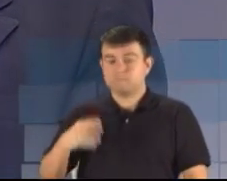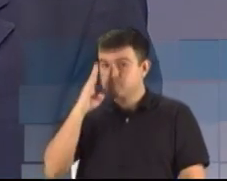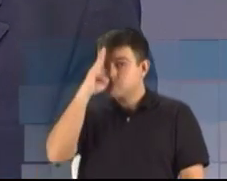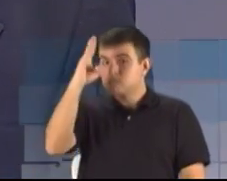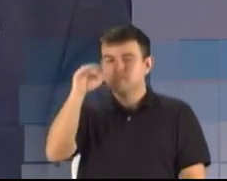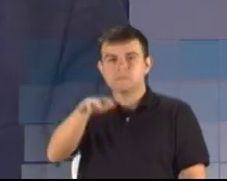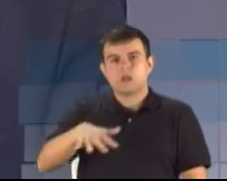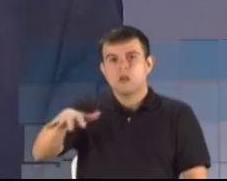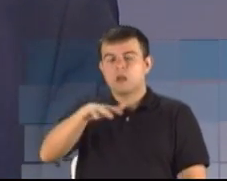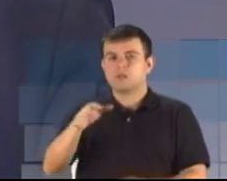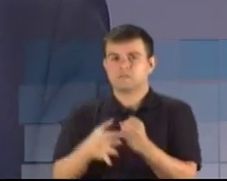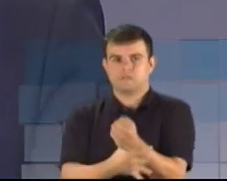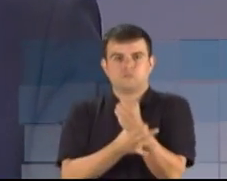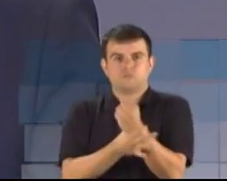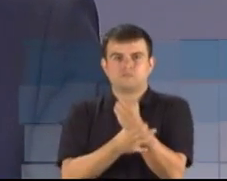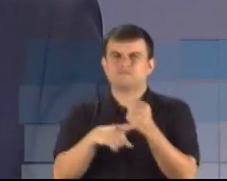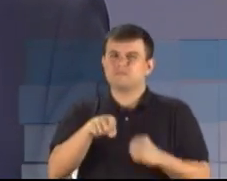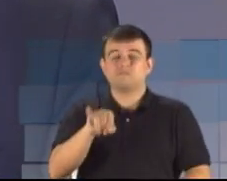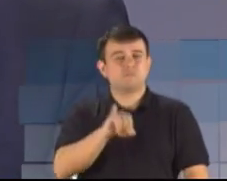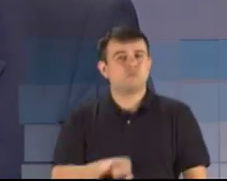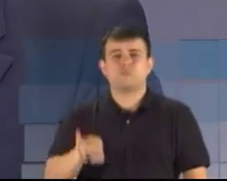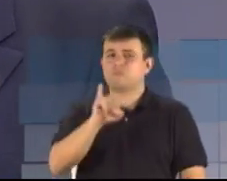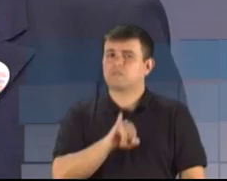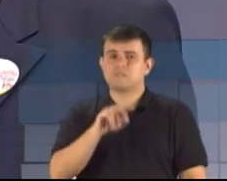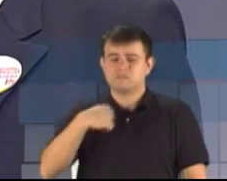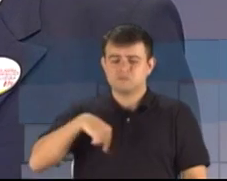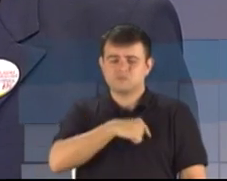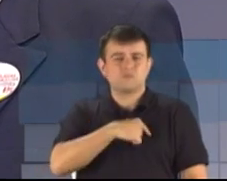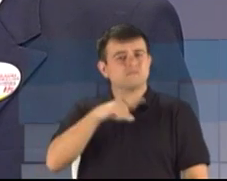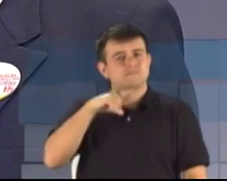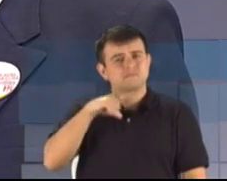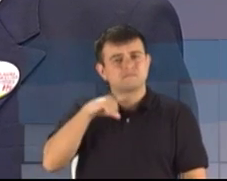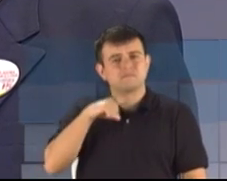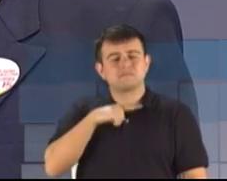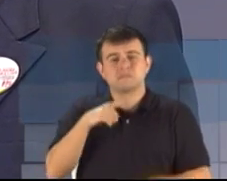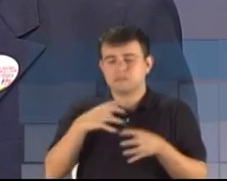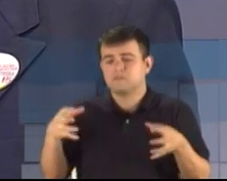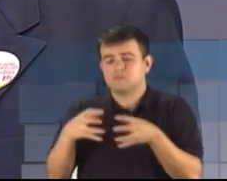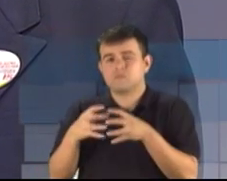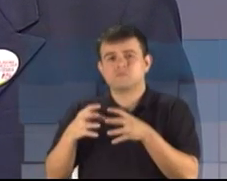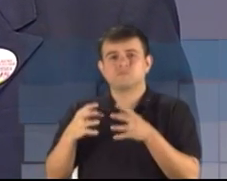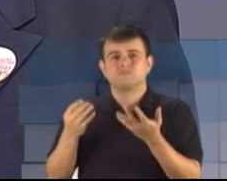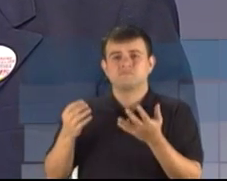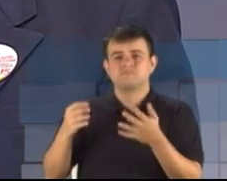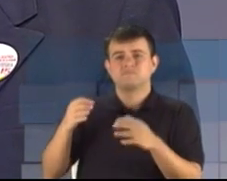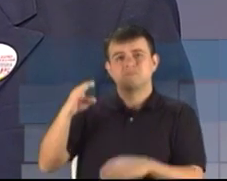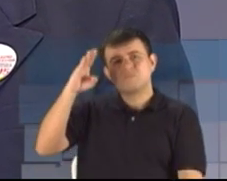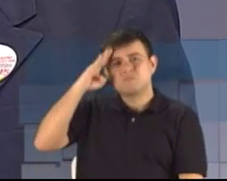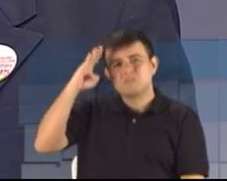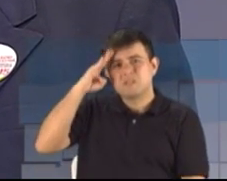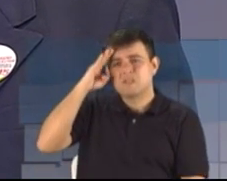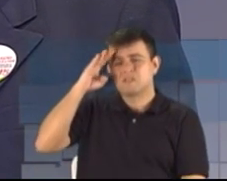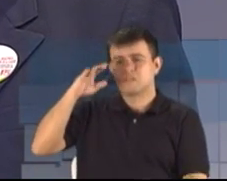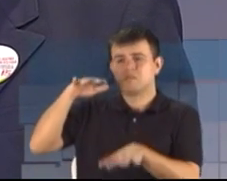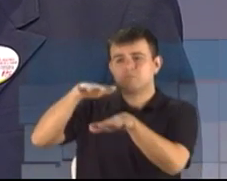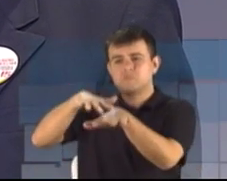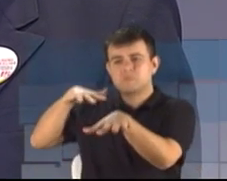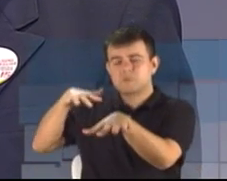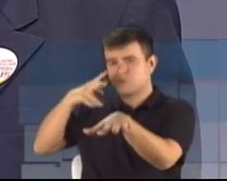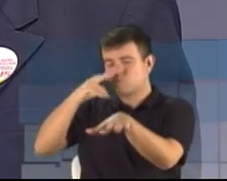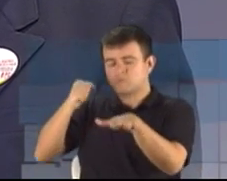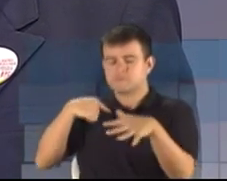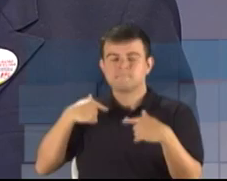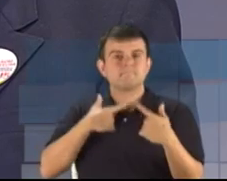parte de segurança. É fundamental que tenhamos uma corporação, uma brigada motivada para poder